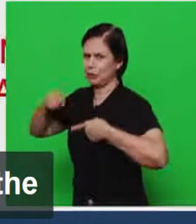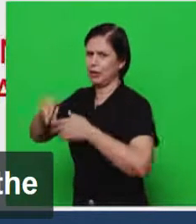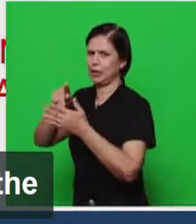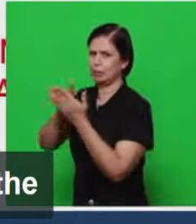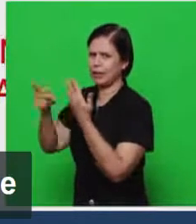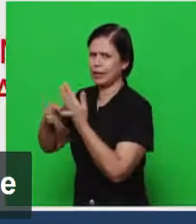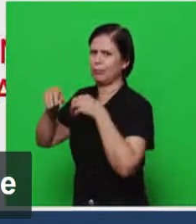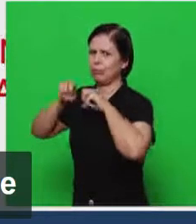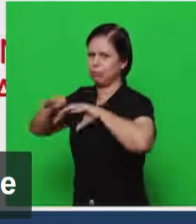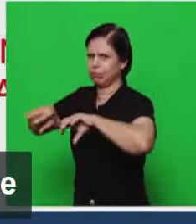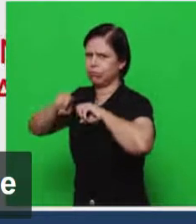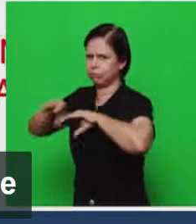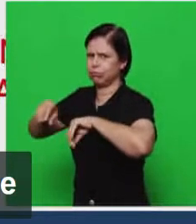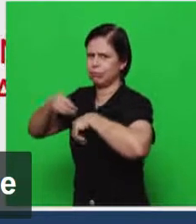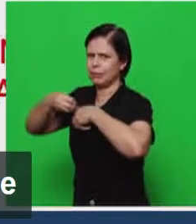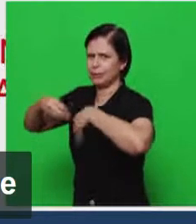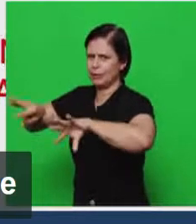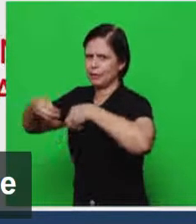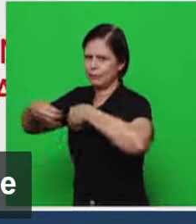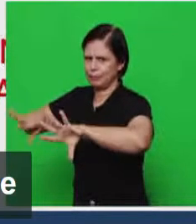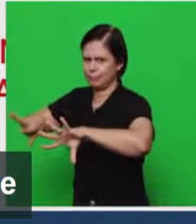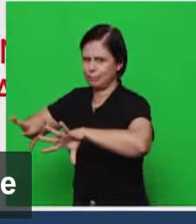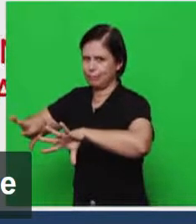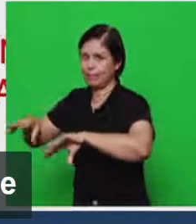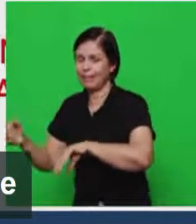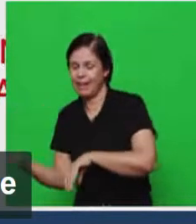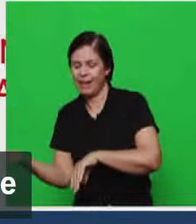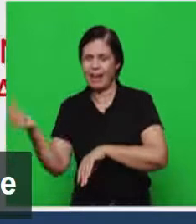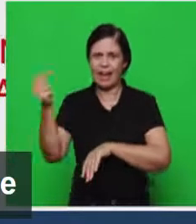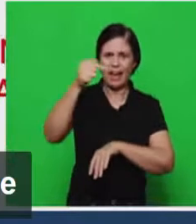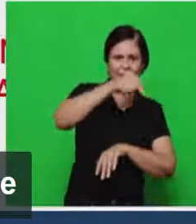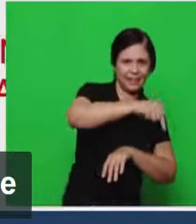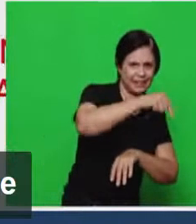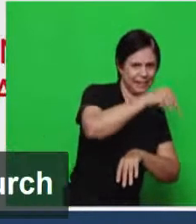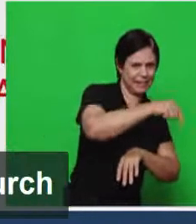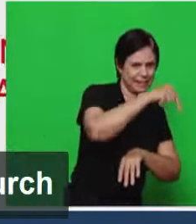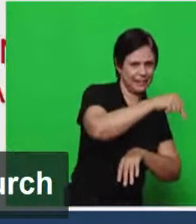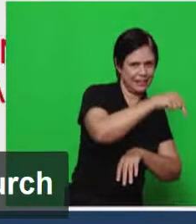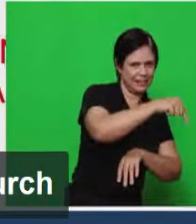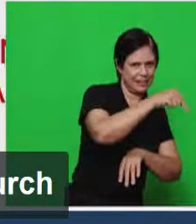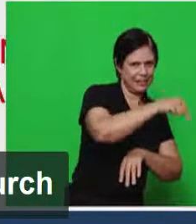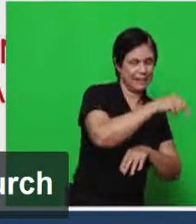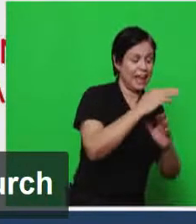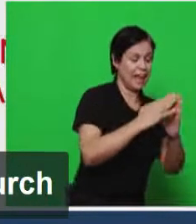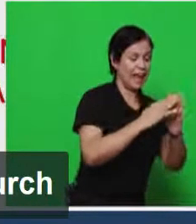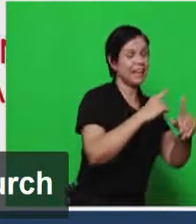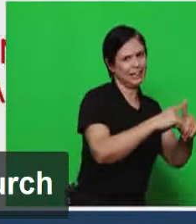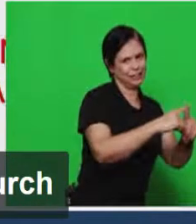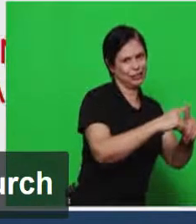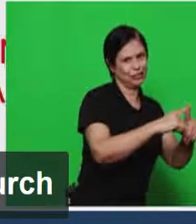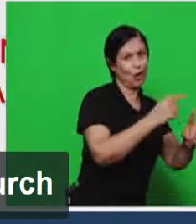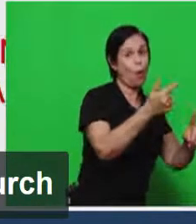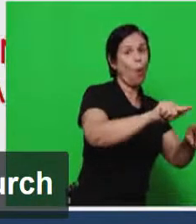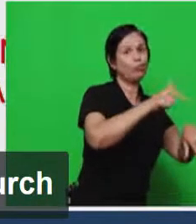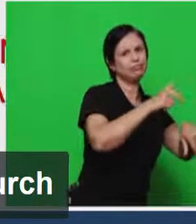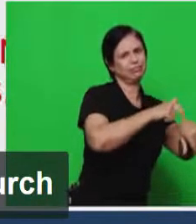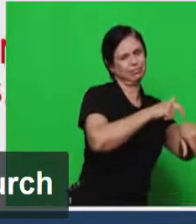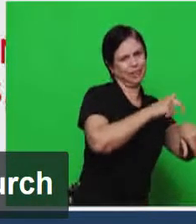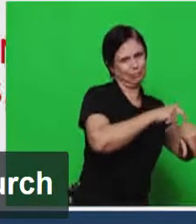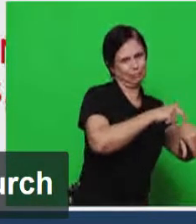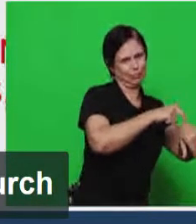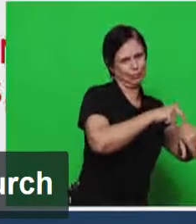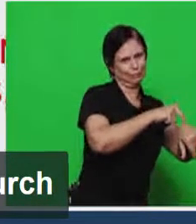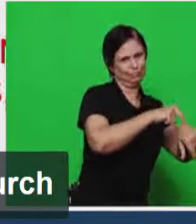e a realidade da vida da igreja no seu tempo no tempo dela da igreja essa